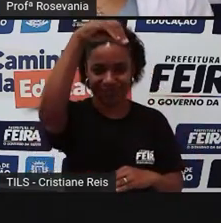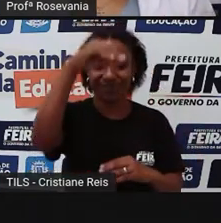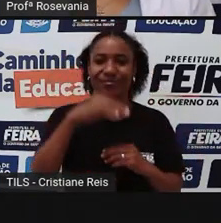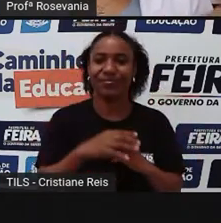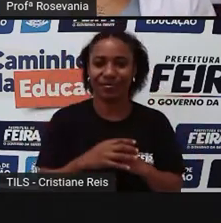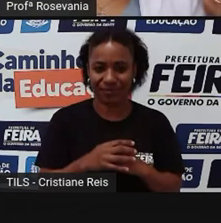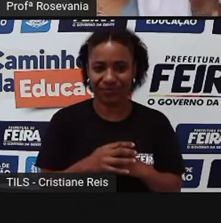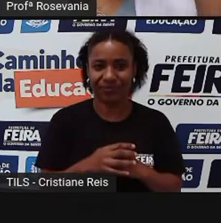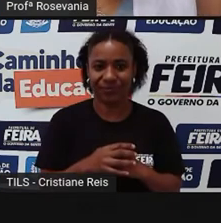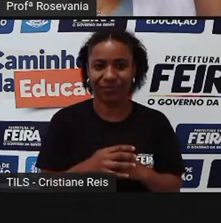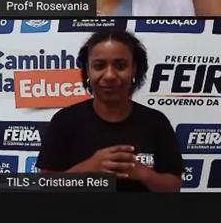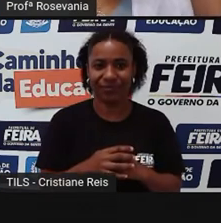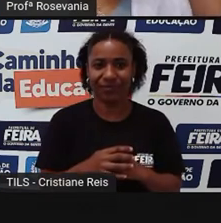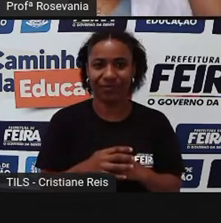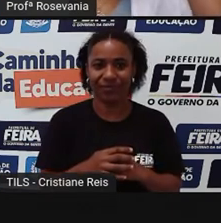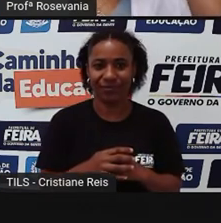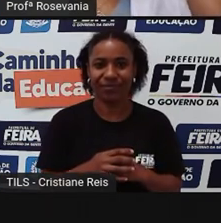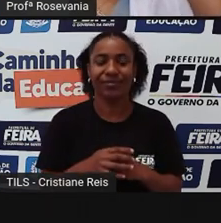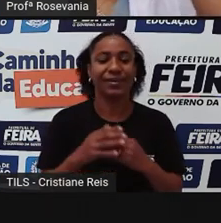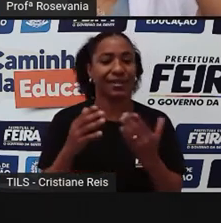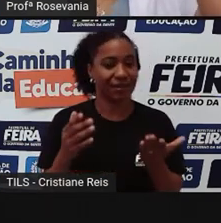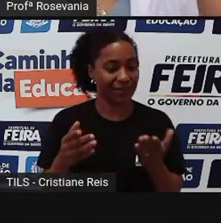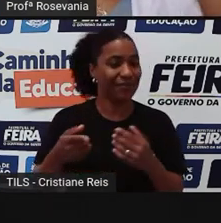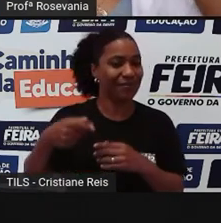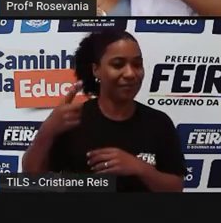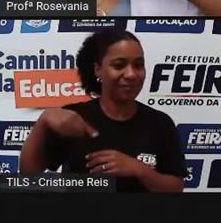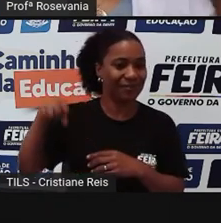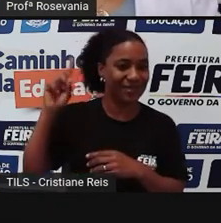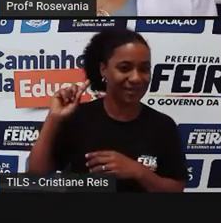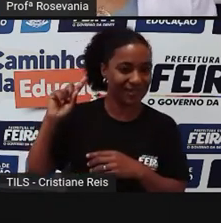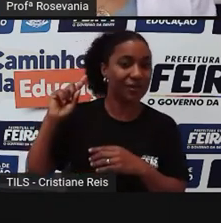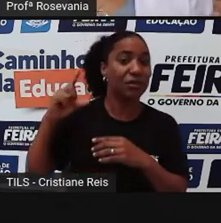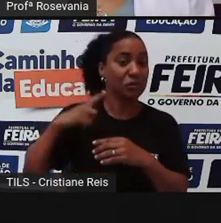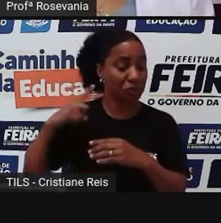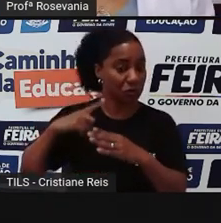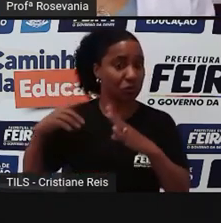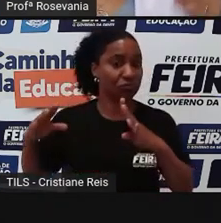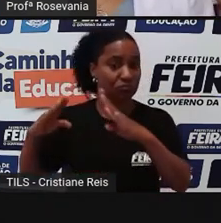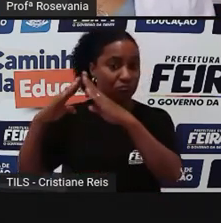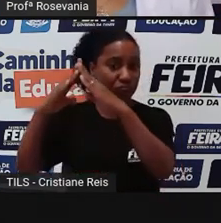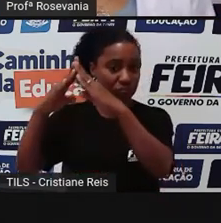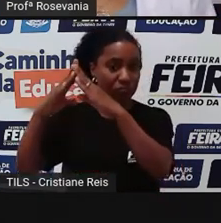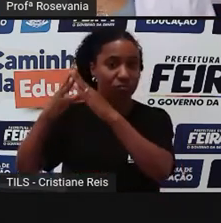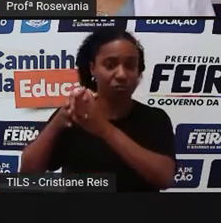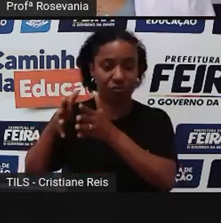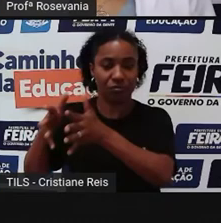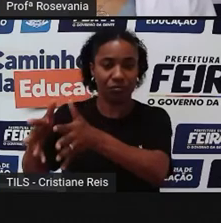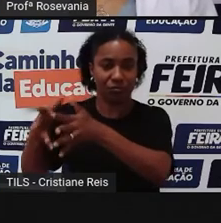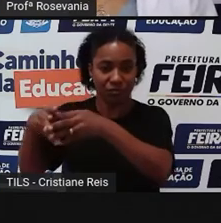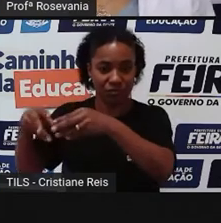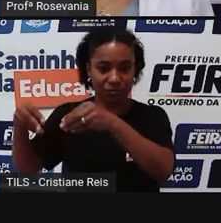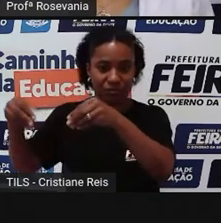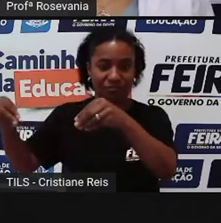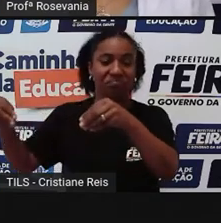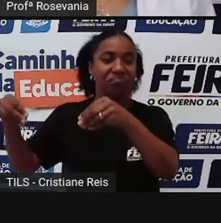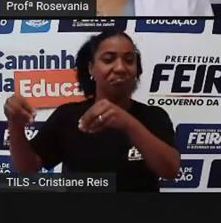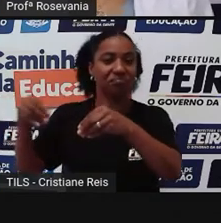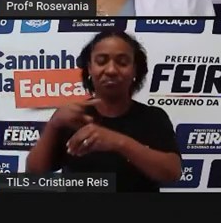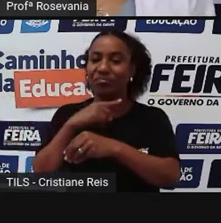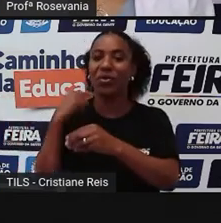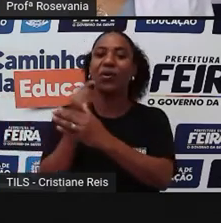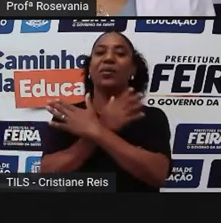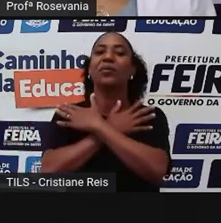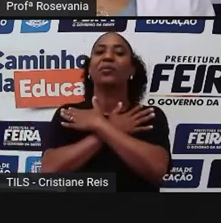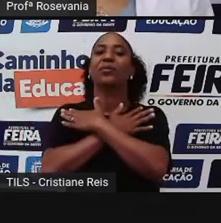cemitério, né, onde é o passo municipal, mas que foi tudo demolido, construiu lá o casarão, mudou a igreja para o outro